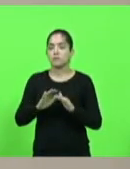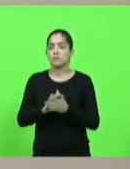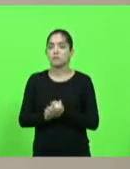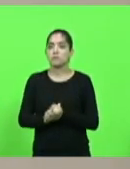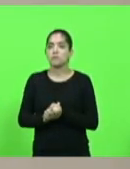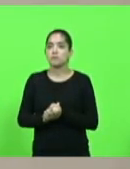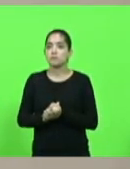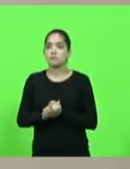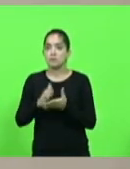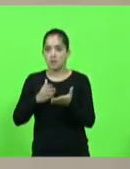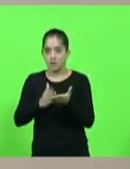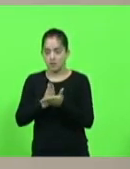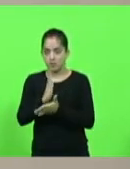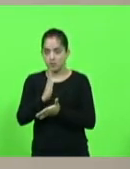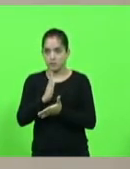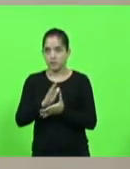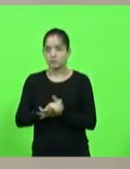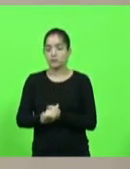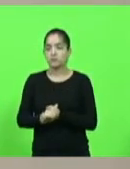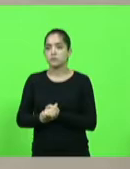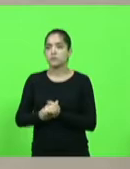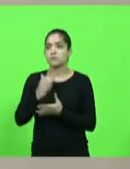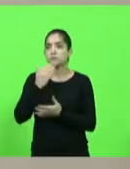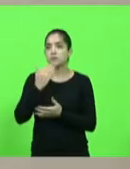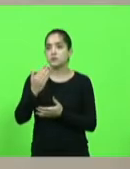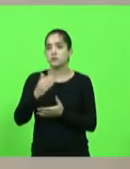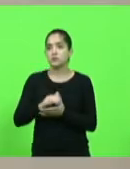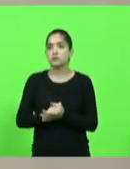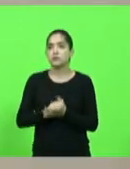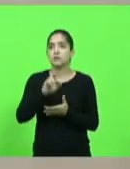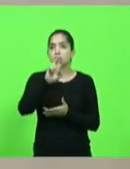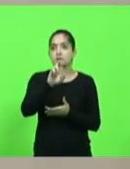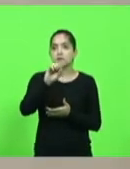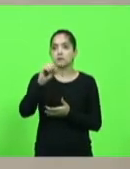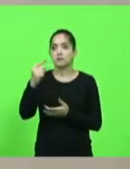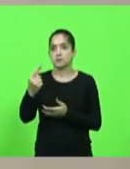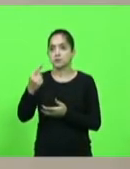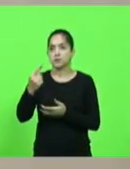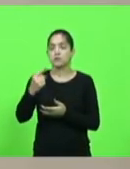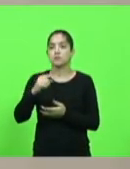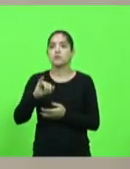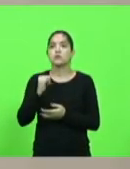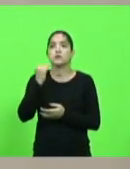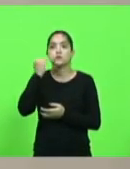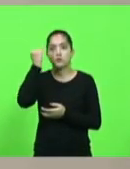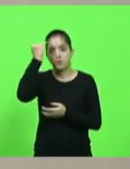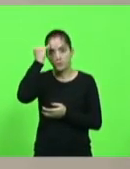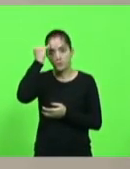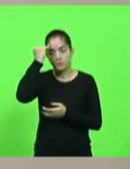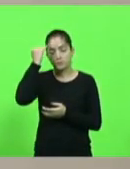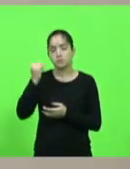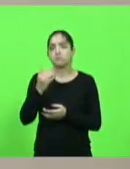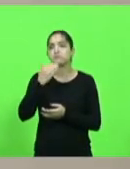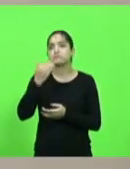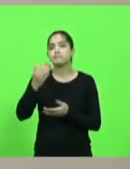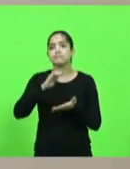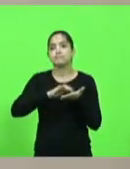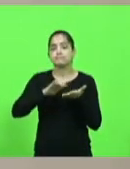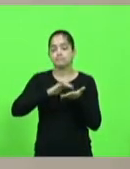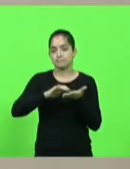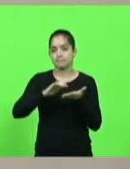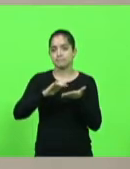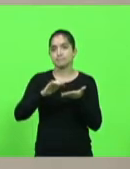encontram. Aprovado por unanimidade. Pedido de informação 501, autor, deputado Jair Miotto, solicitando ao secretário de Estado do